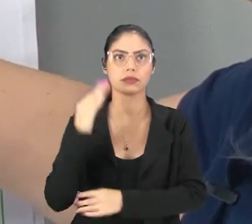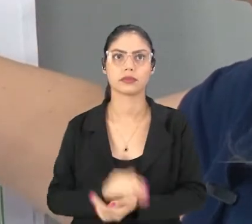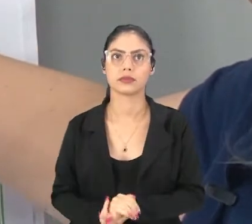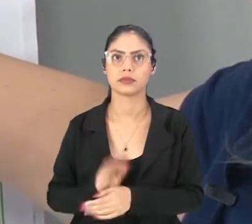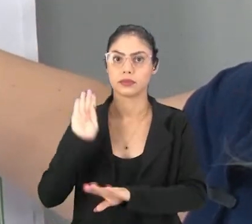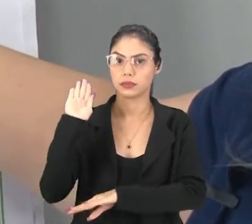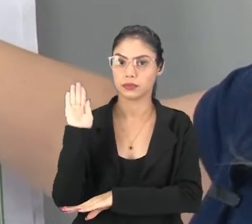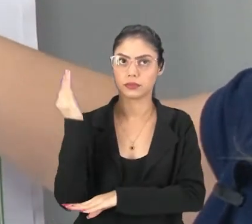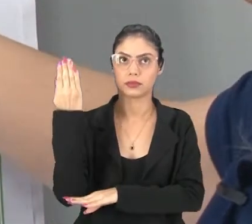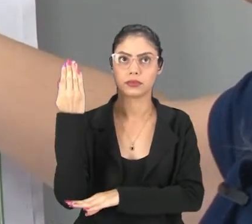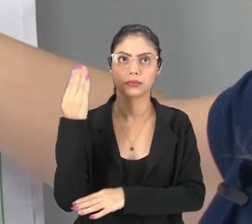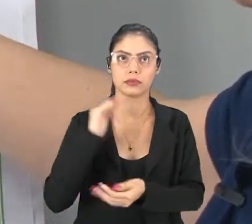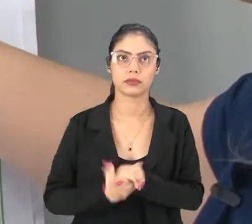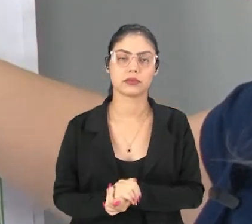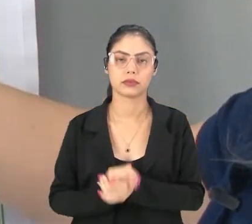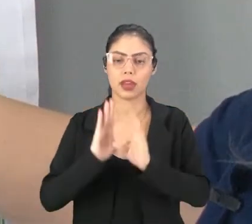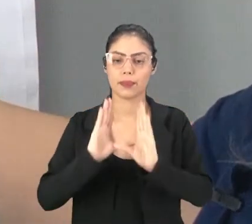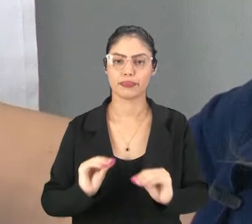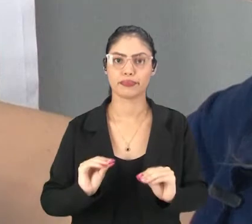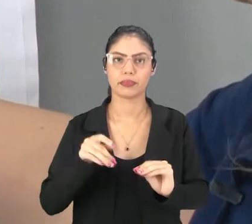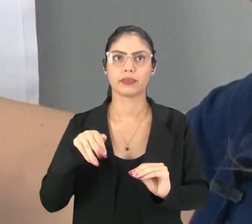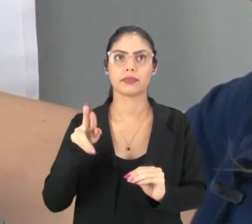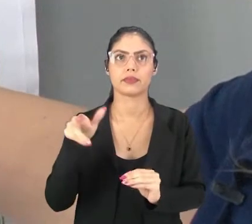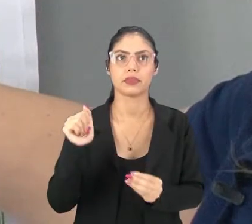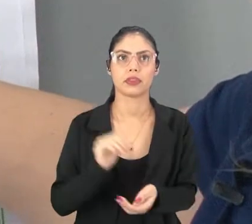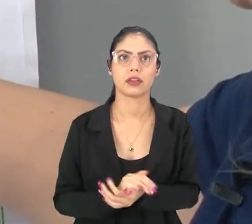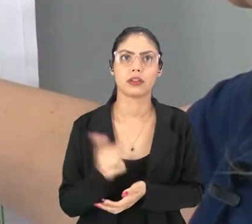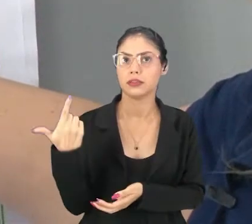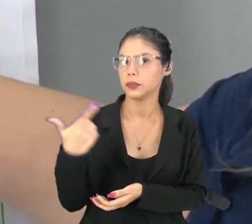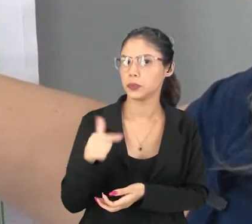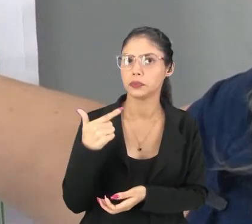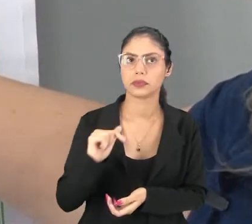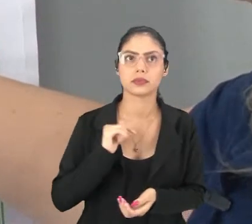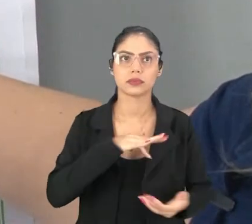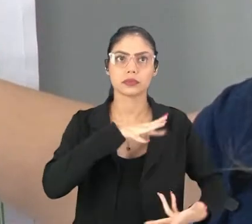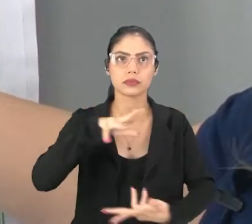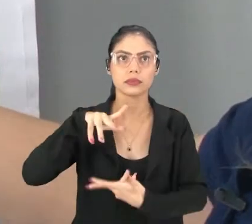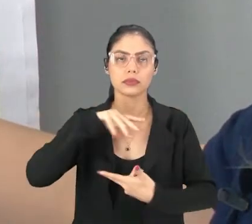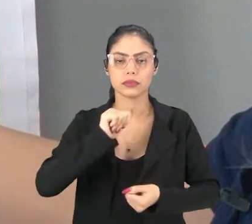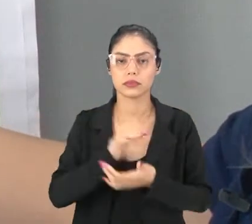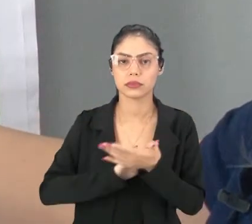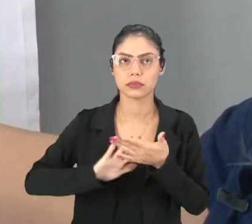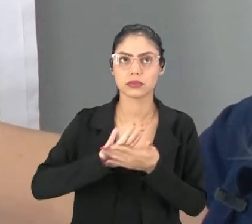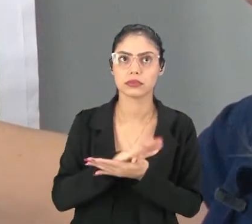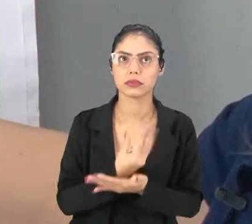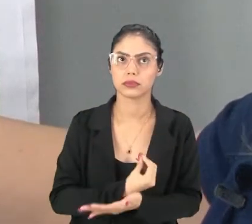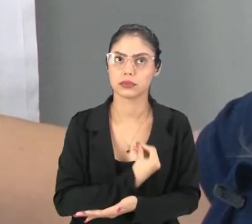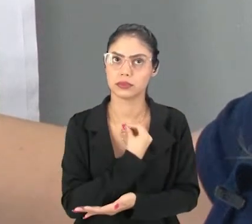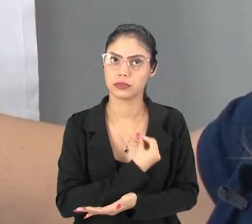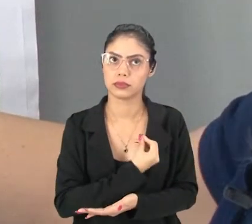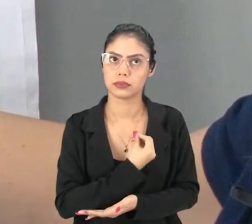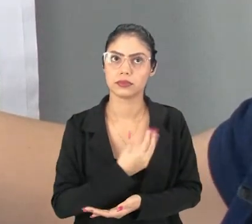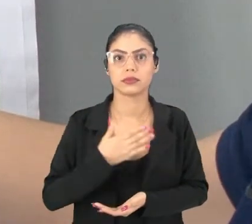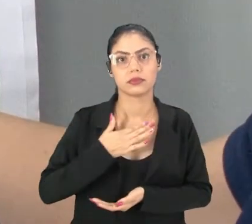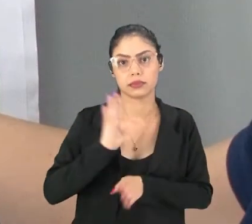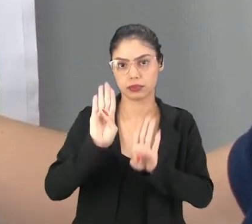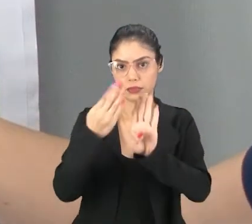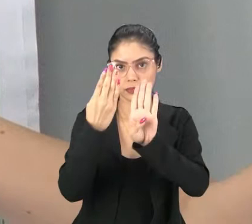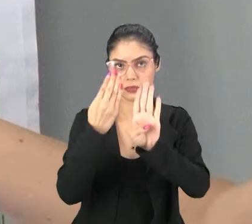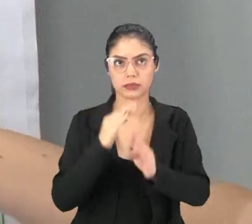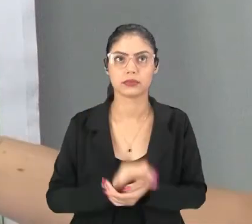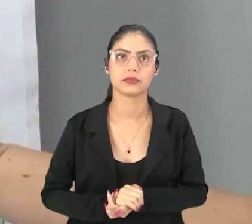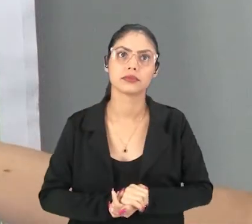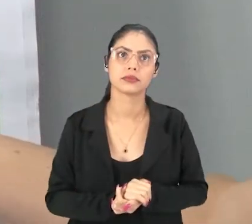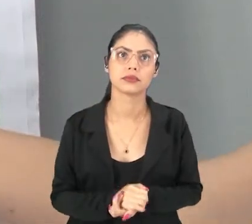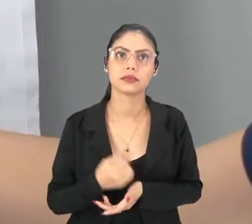Madeira, matéria morta Não há nada no mundo Mais vivo que uma